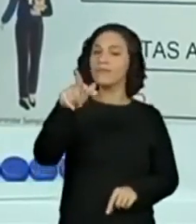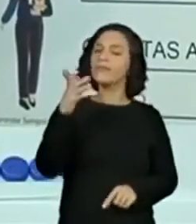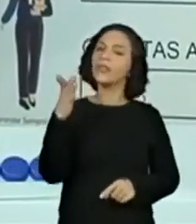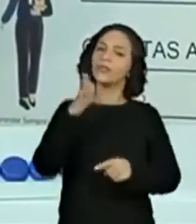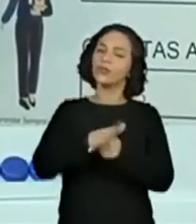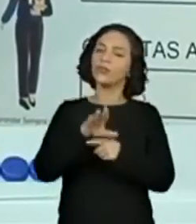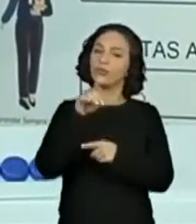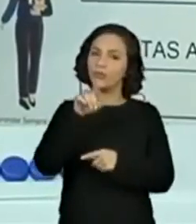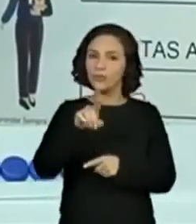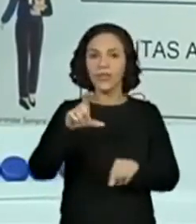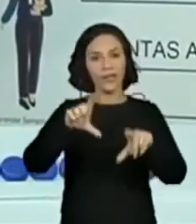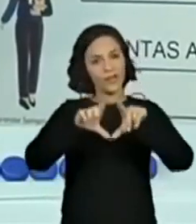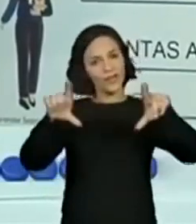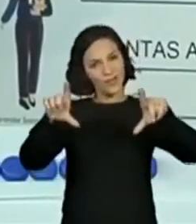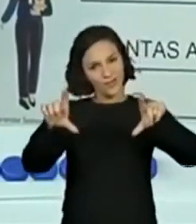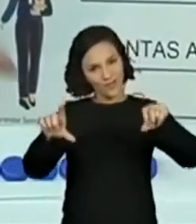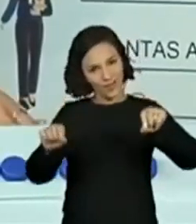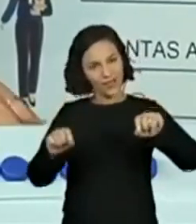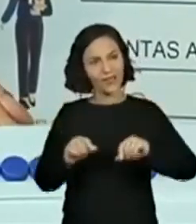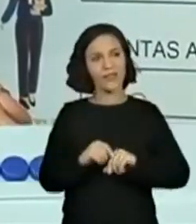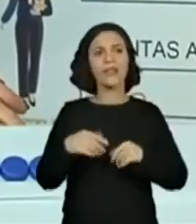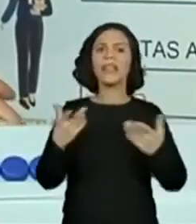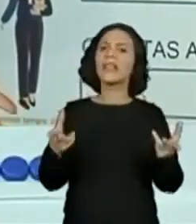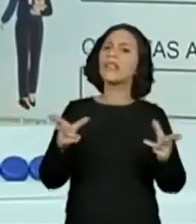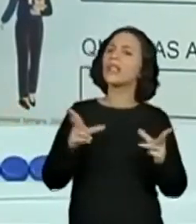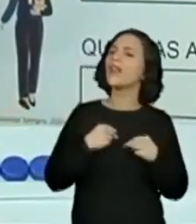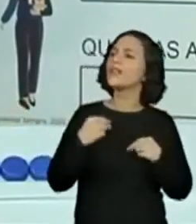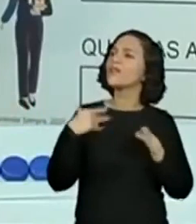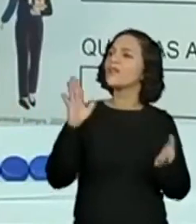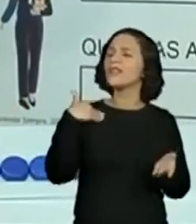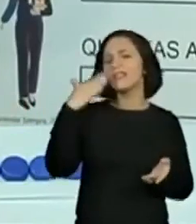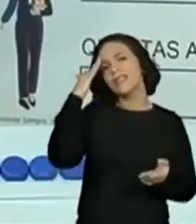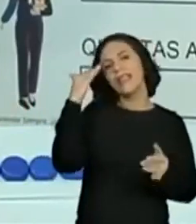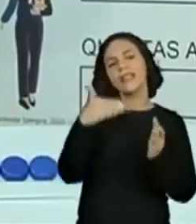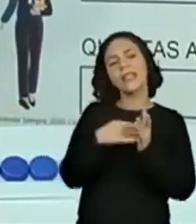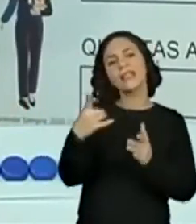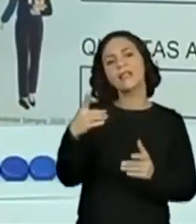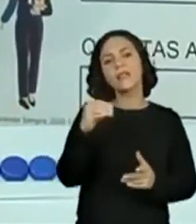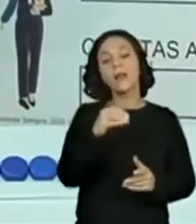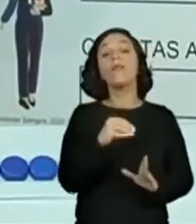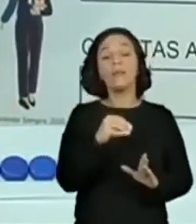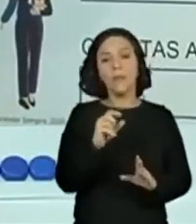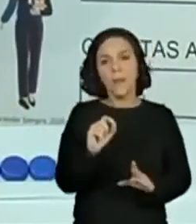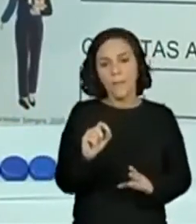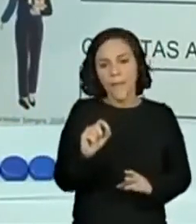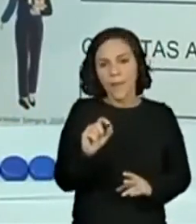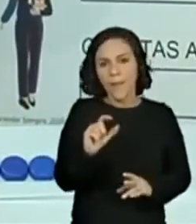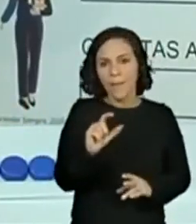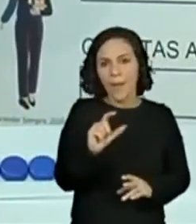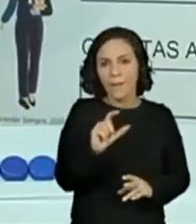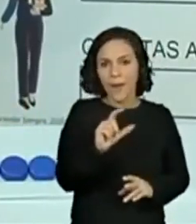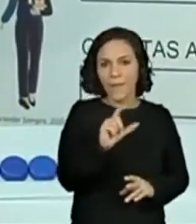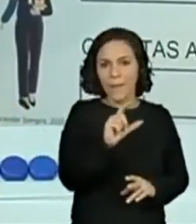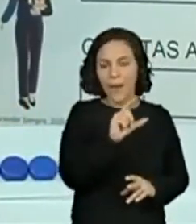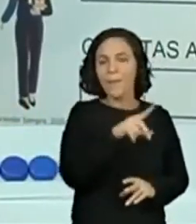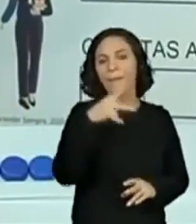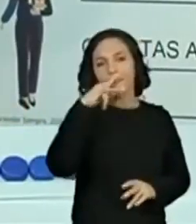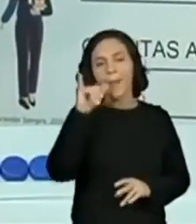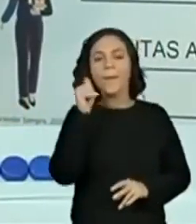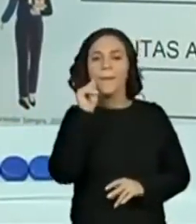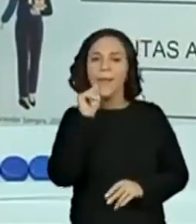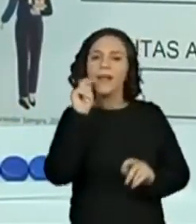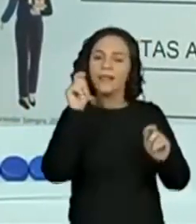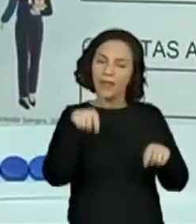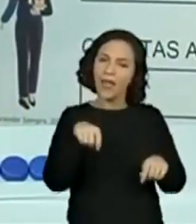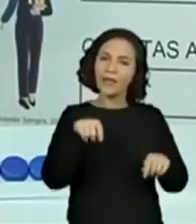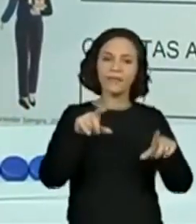quadro. A gente até brincou essa semana, nossa, mas eu já sei até 100. Vai aumentando aí, o papai e a mamãe podem ajudar de ir